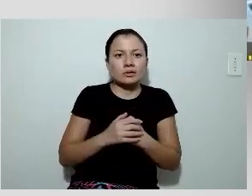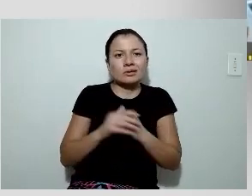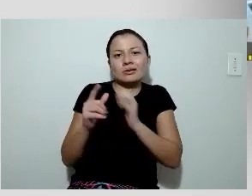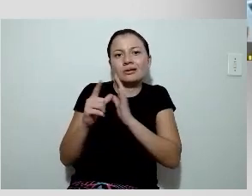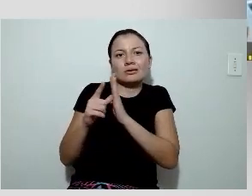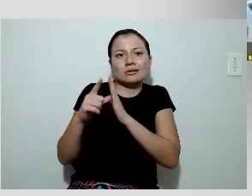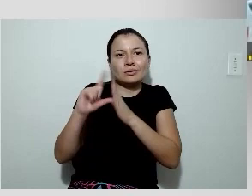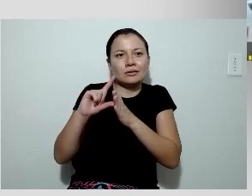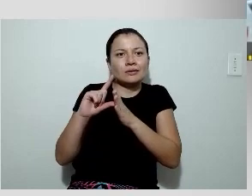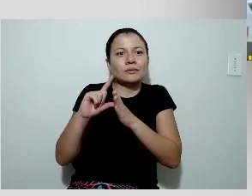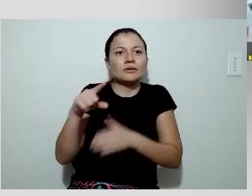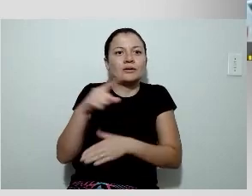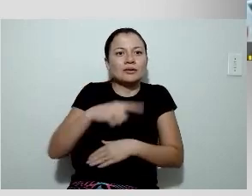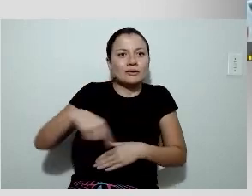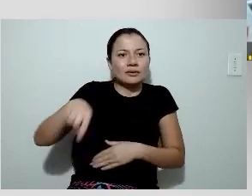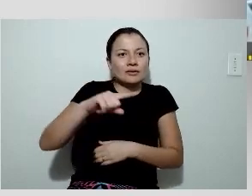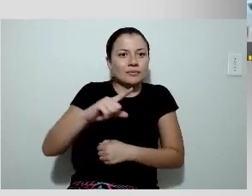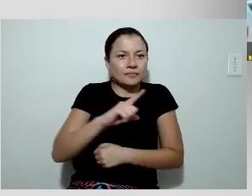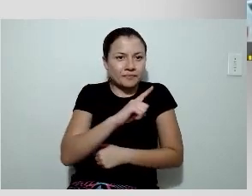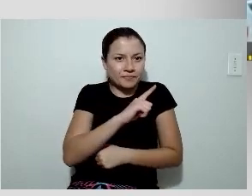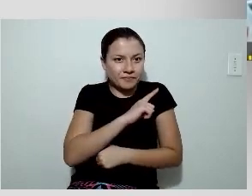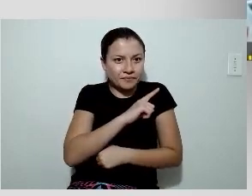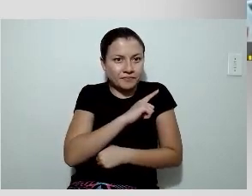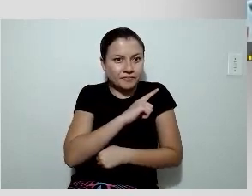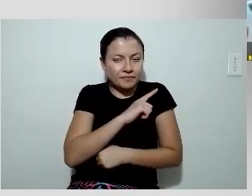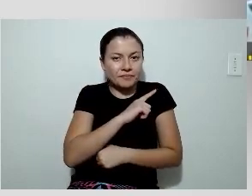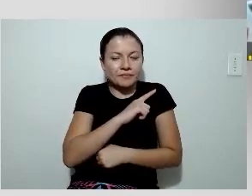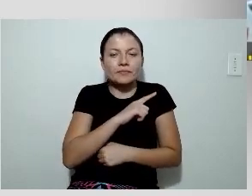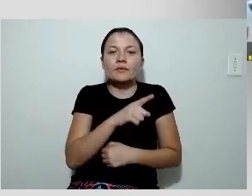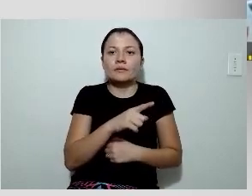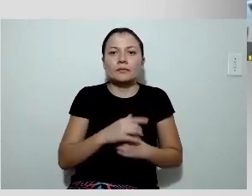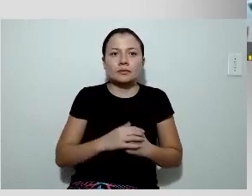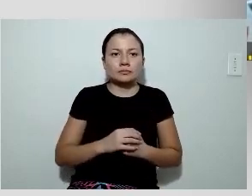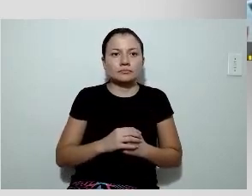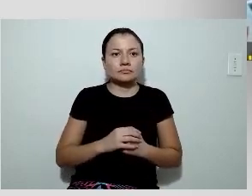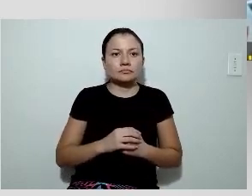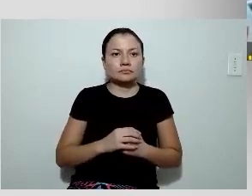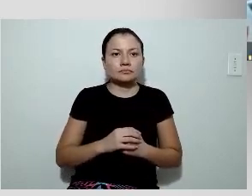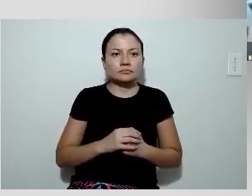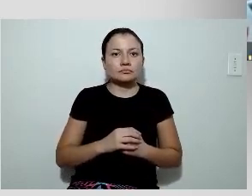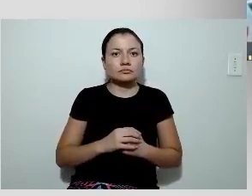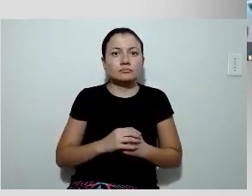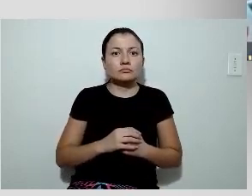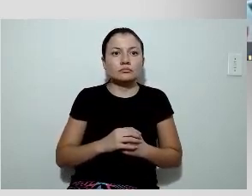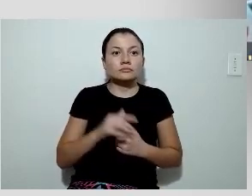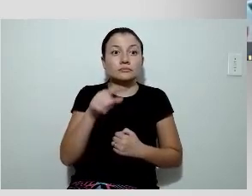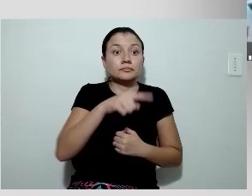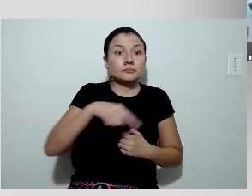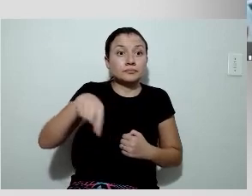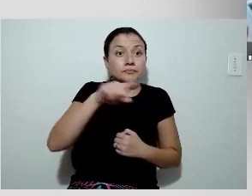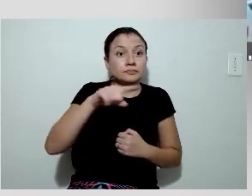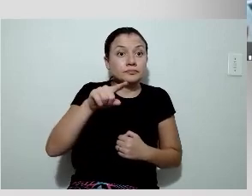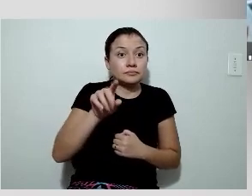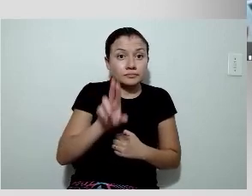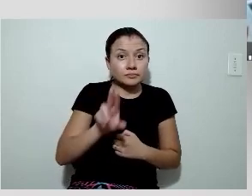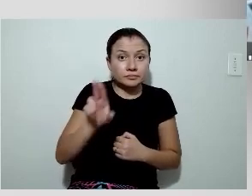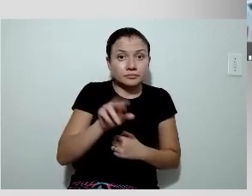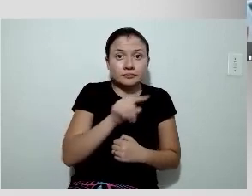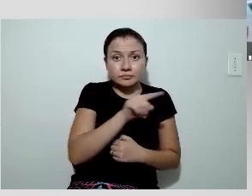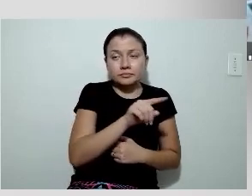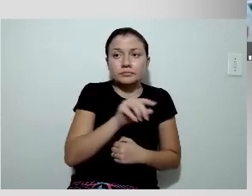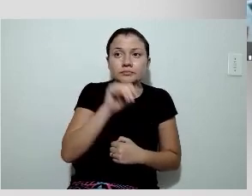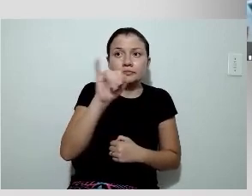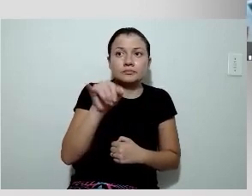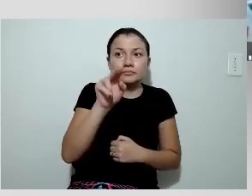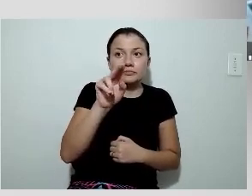após o implante da artéria mamária. no laudo da doutora Juliana Serapim,